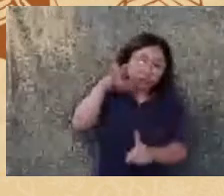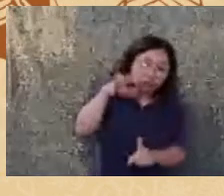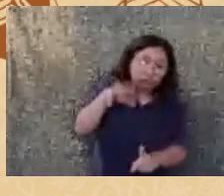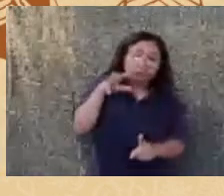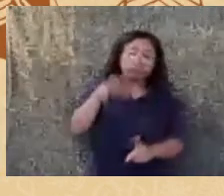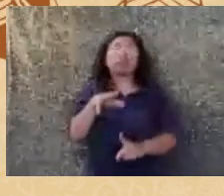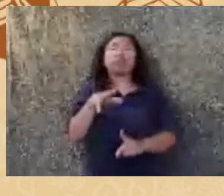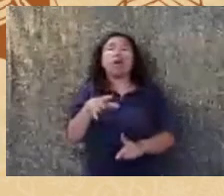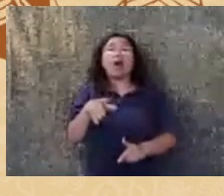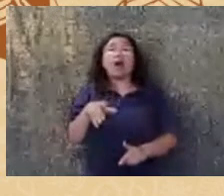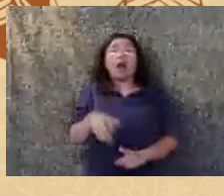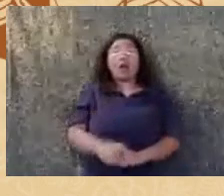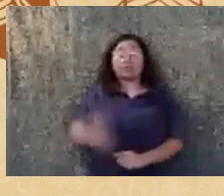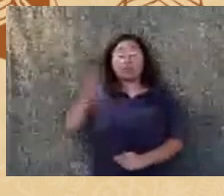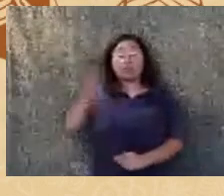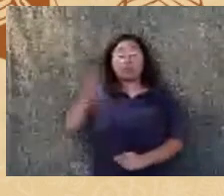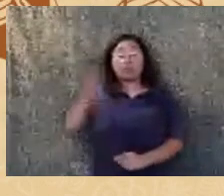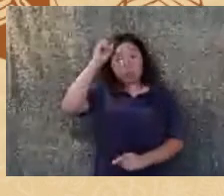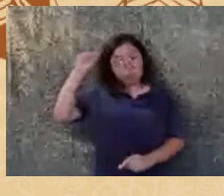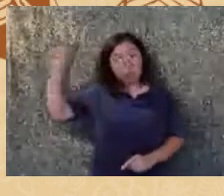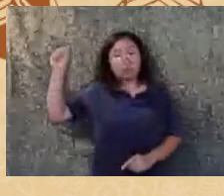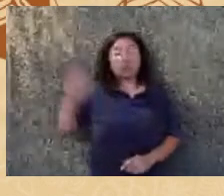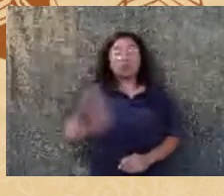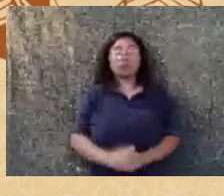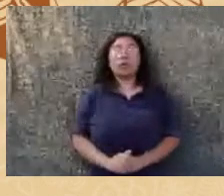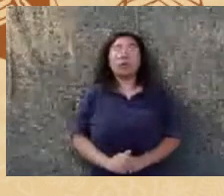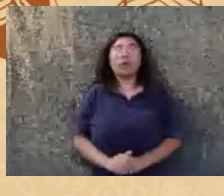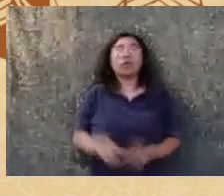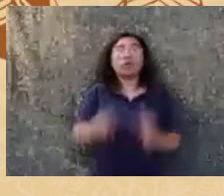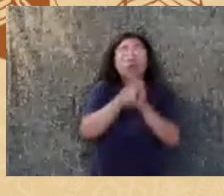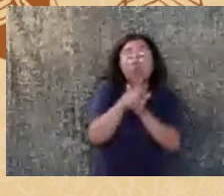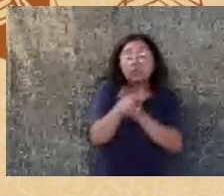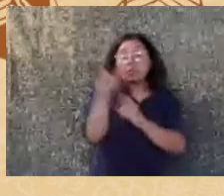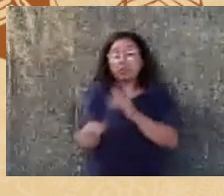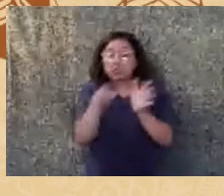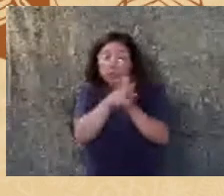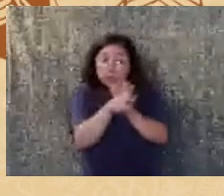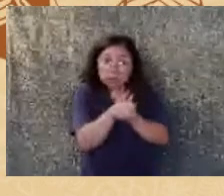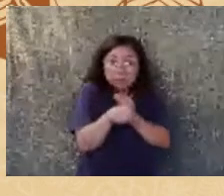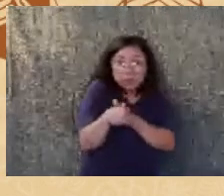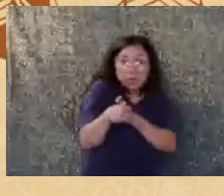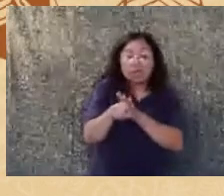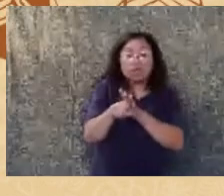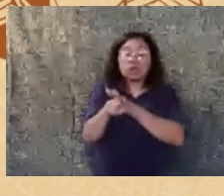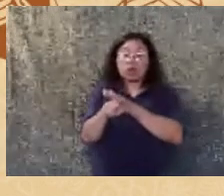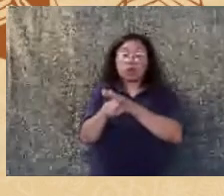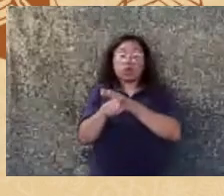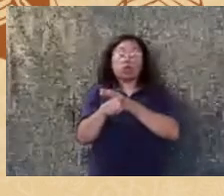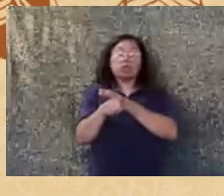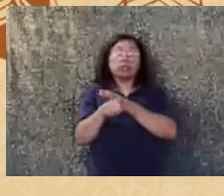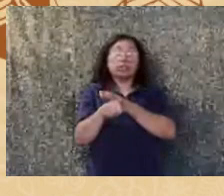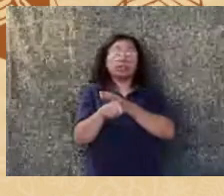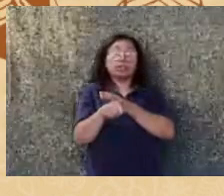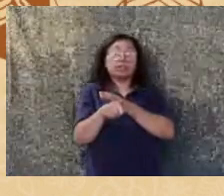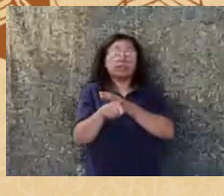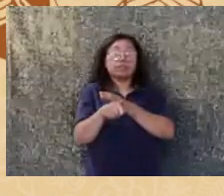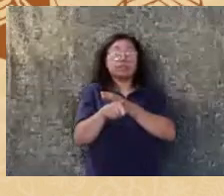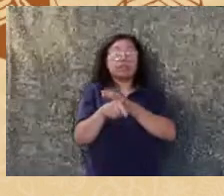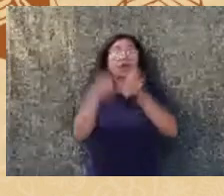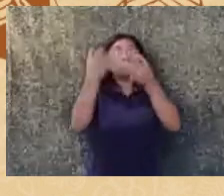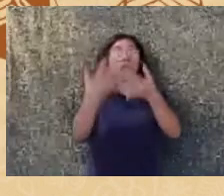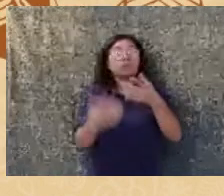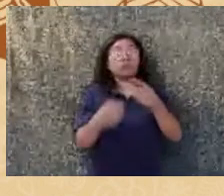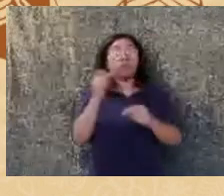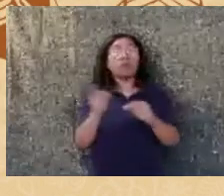um twitter que essa pessoa fez que é um dos autores aqui destacado Azim Sharif então Azim acabou fazendo essa